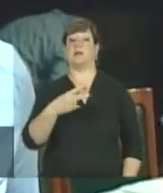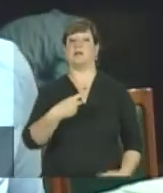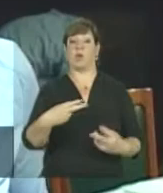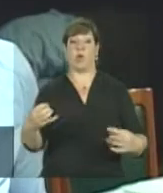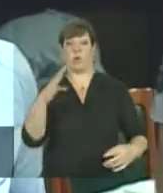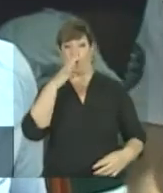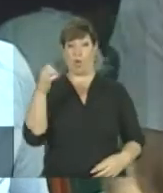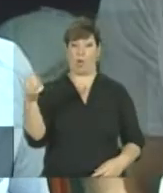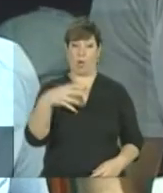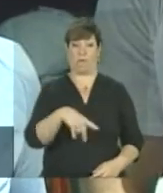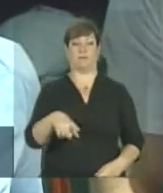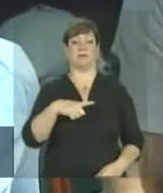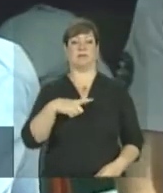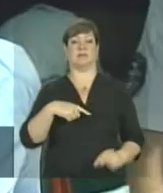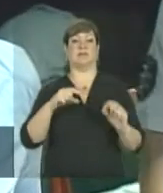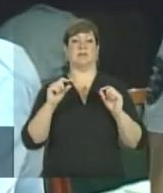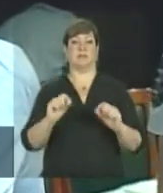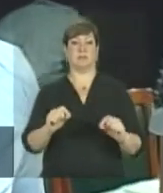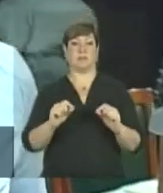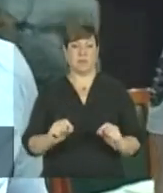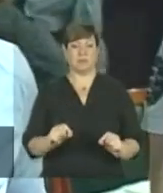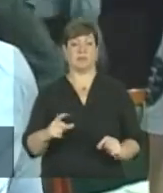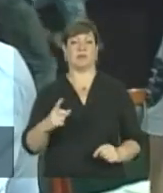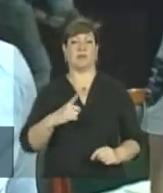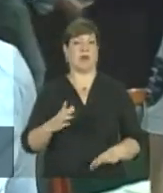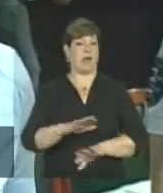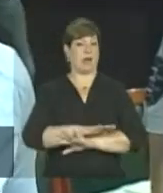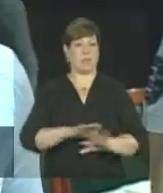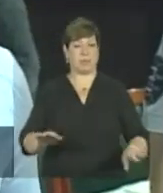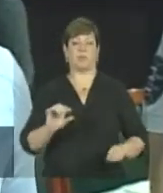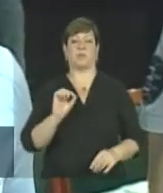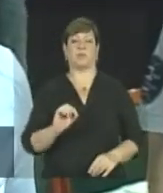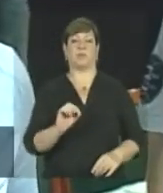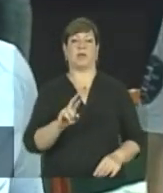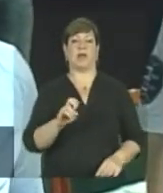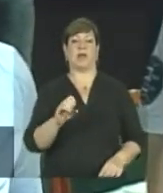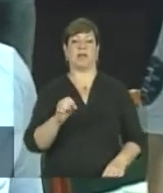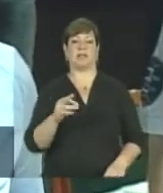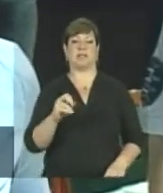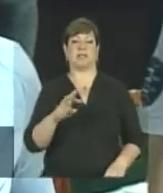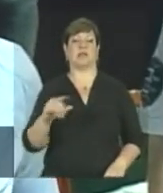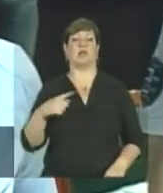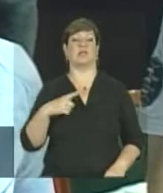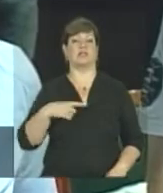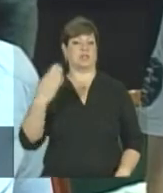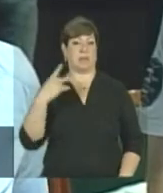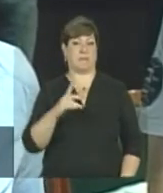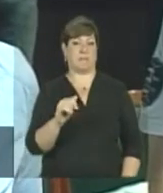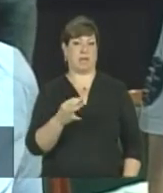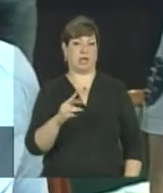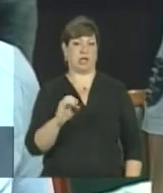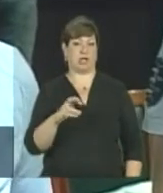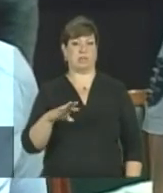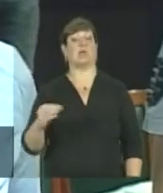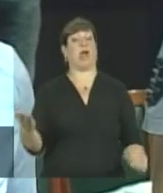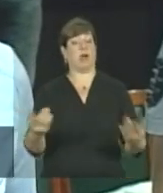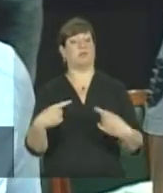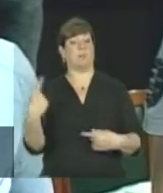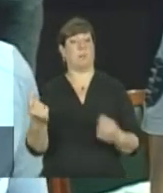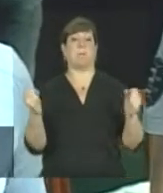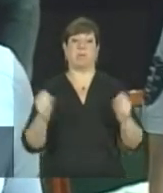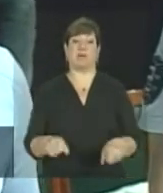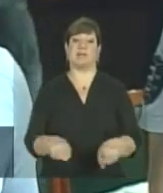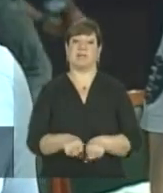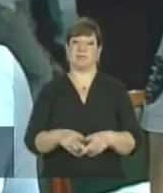aqui hoje foi a queda da restrição aos atletas que tinham patrocínio e eles agora também vão poder receber a Bolsa